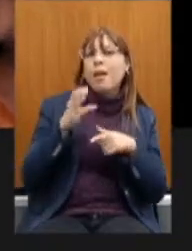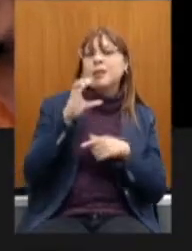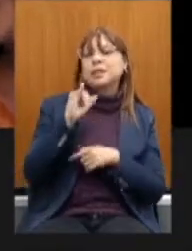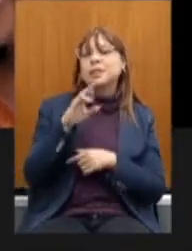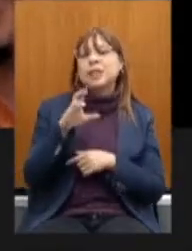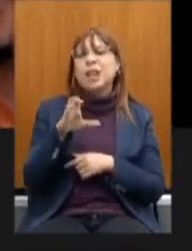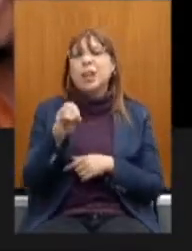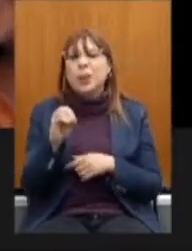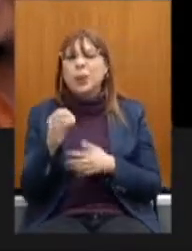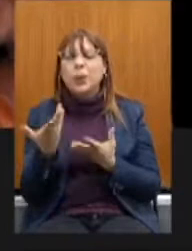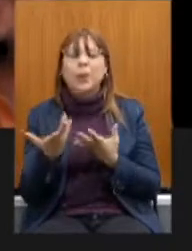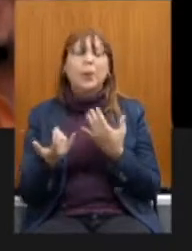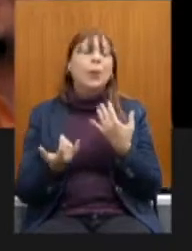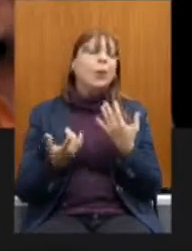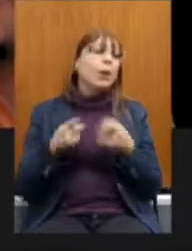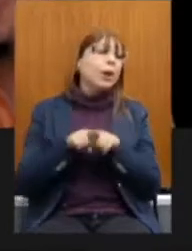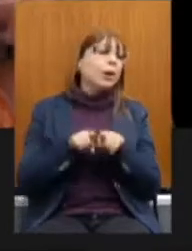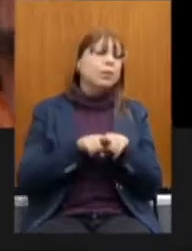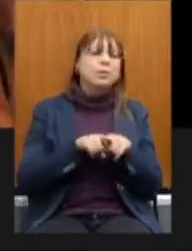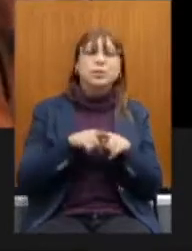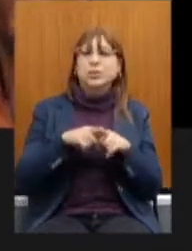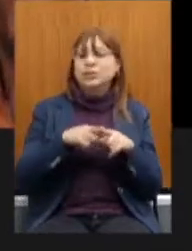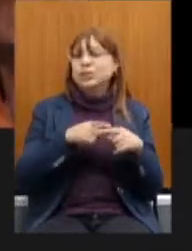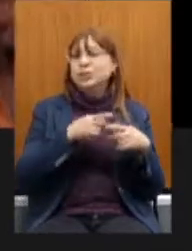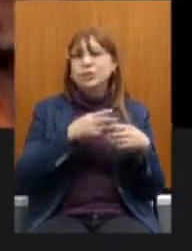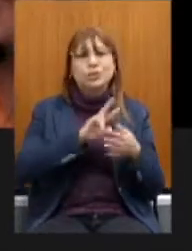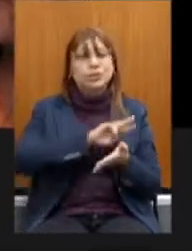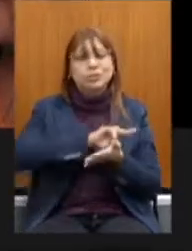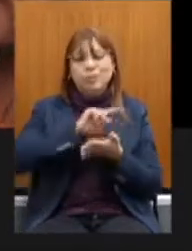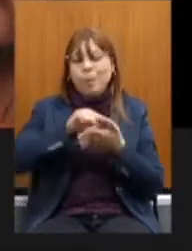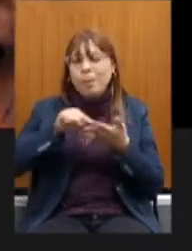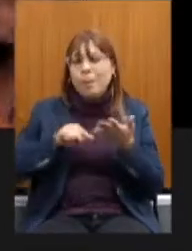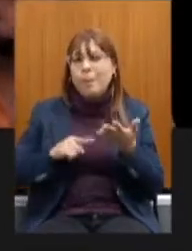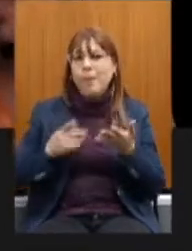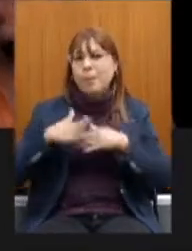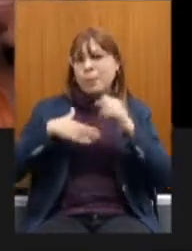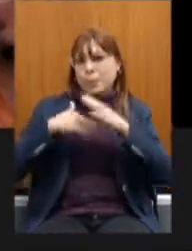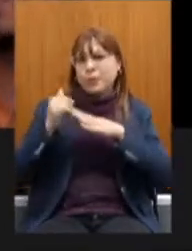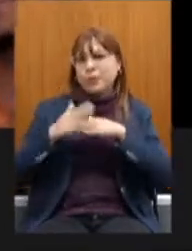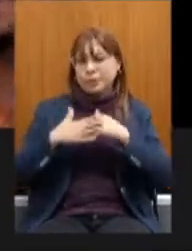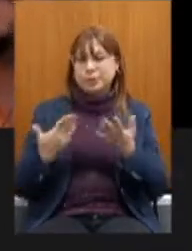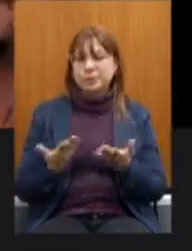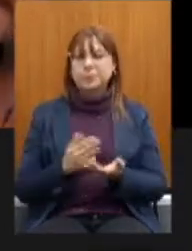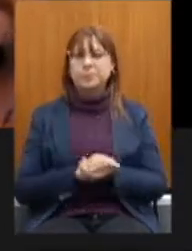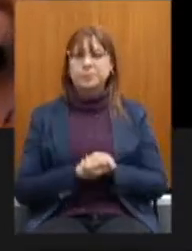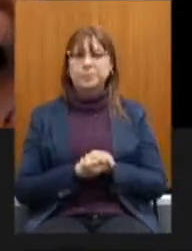técnicos, artesães, guias turísticos, garçons e outras pessoas. Pode passar?